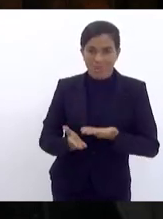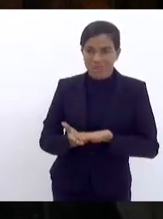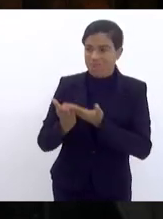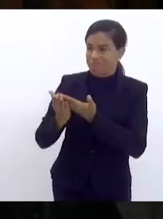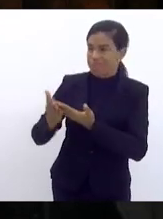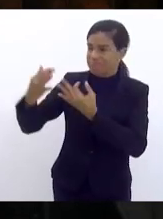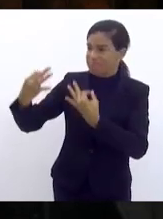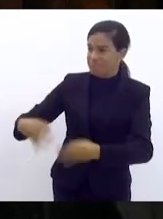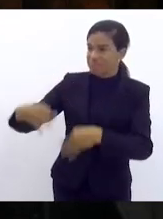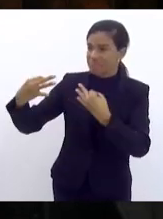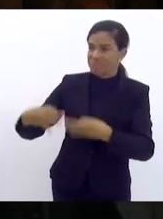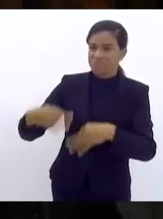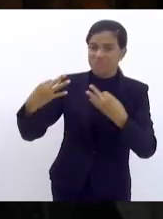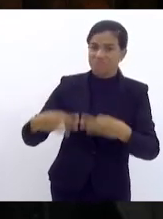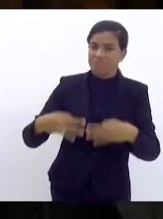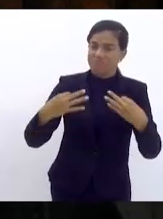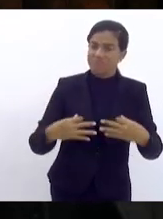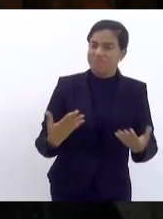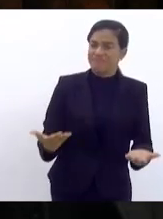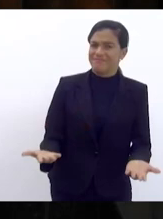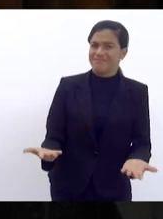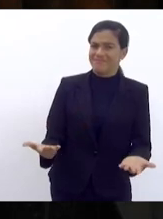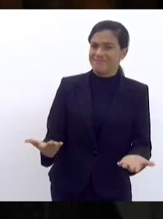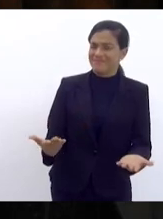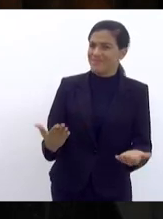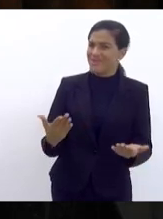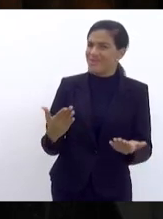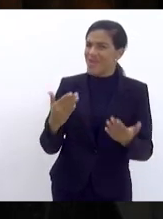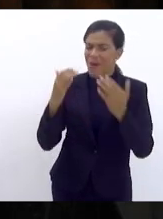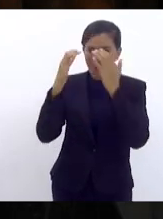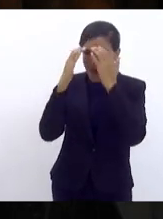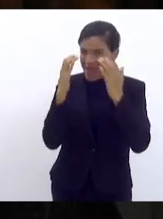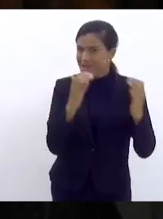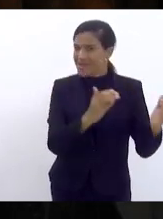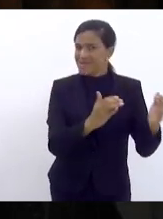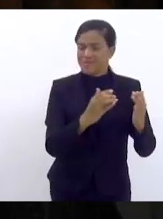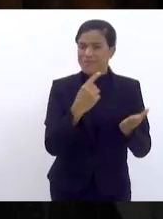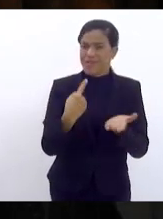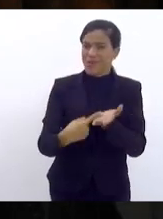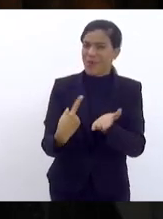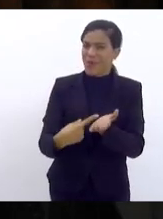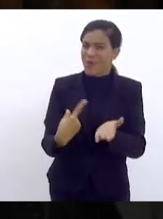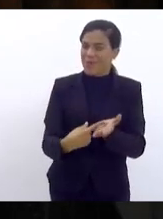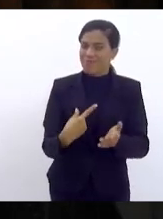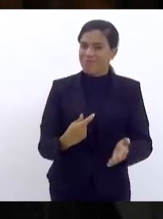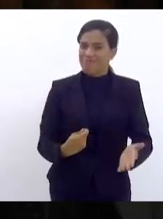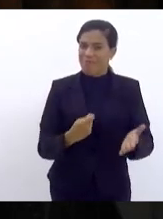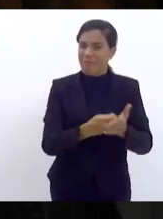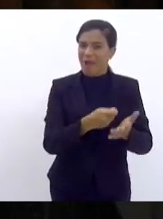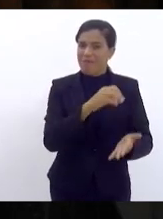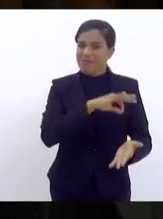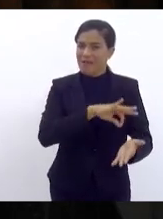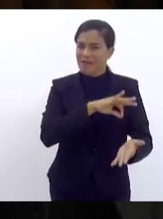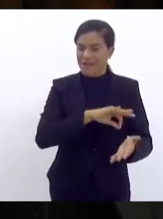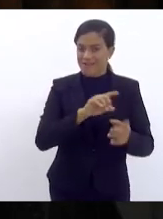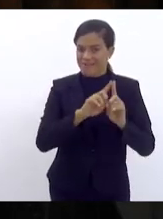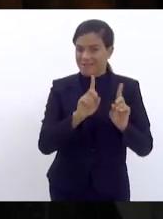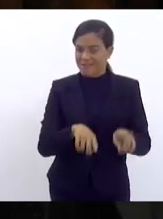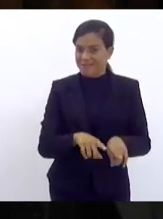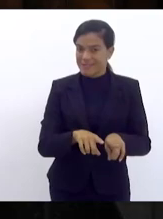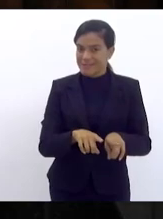liquidadas e pagas, não honre com os seus compromissos e insiste de maneira